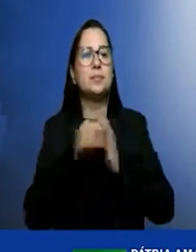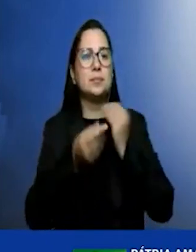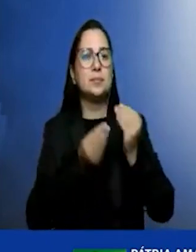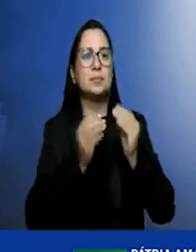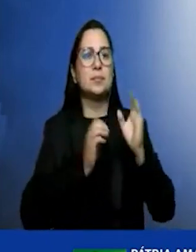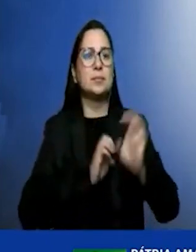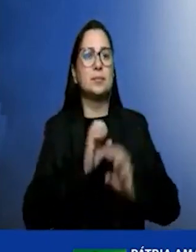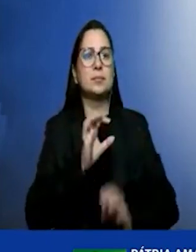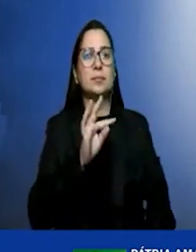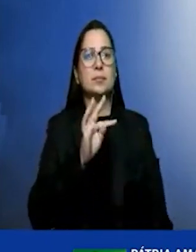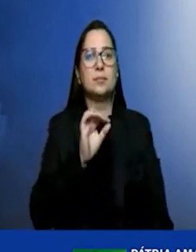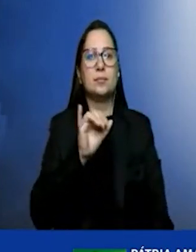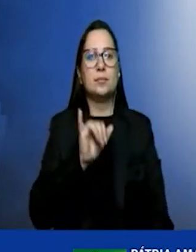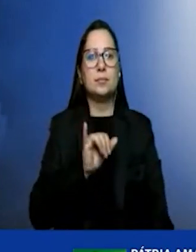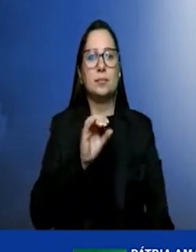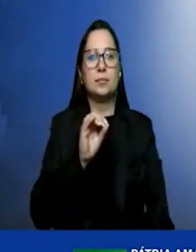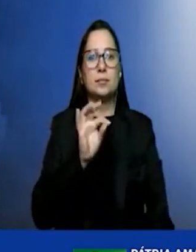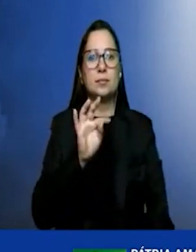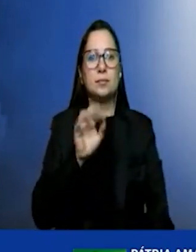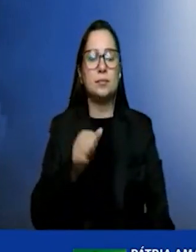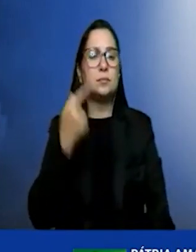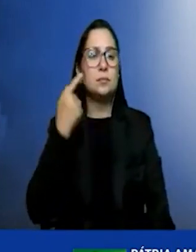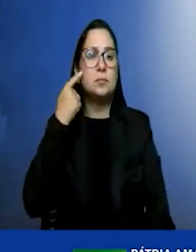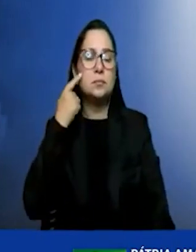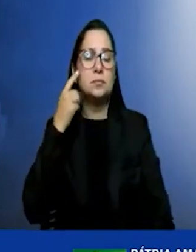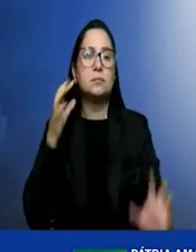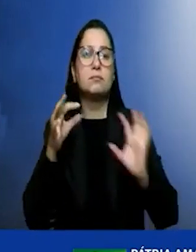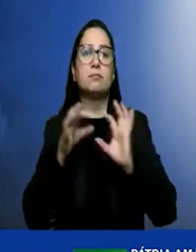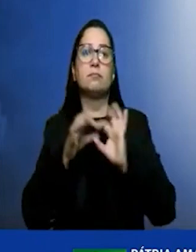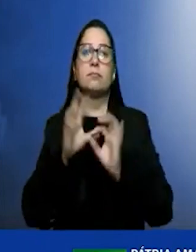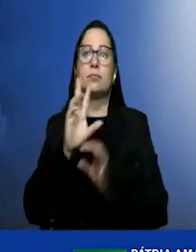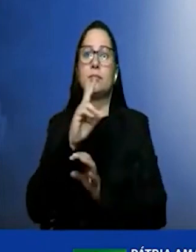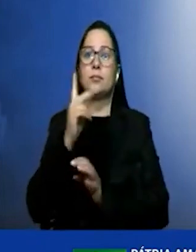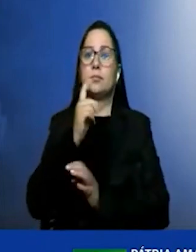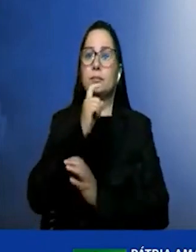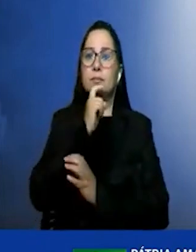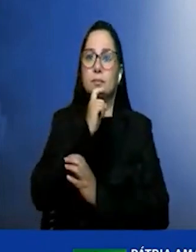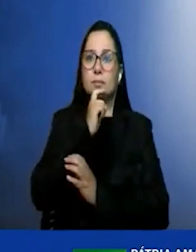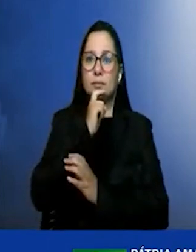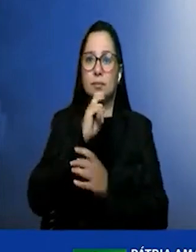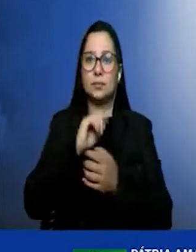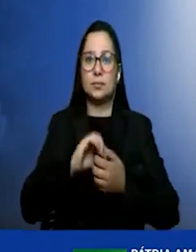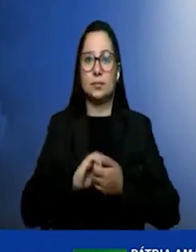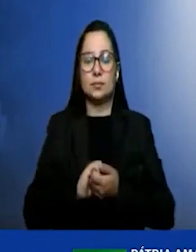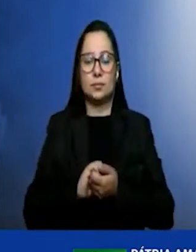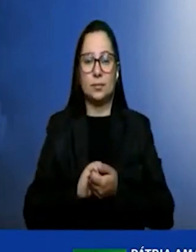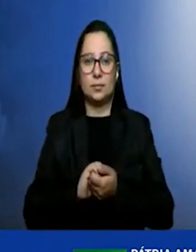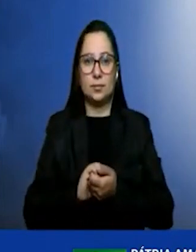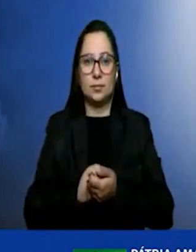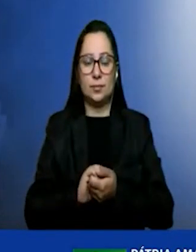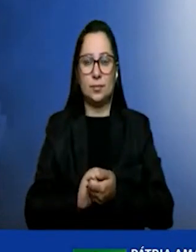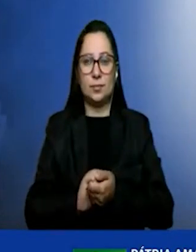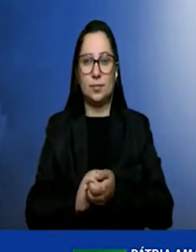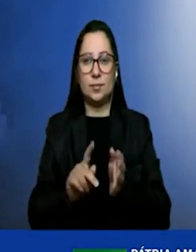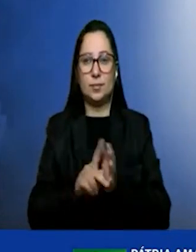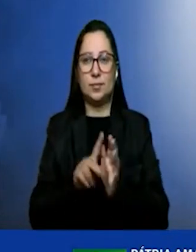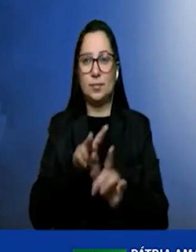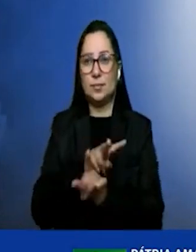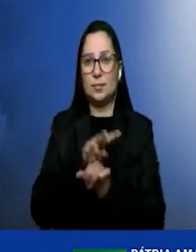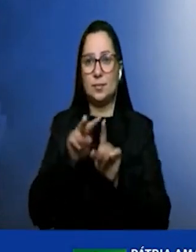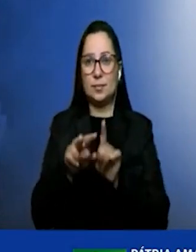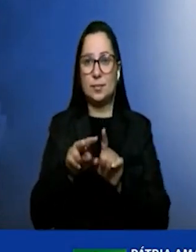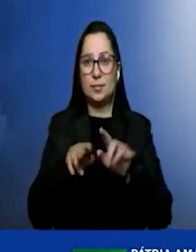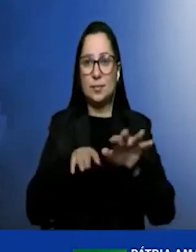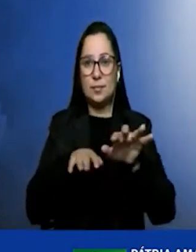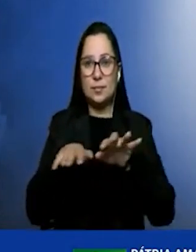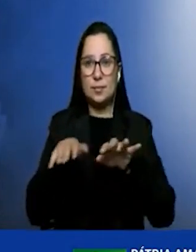perspectiva do hidrogênio verde? O que é que a Toyota enxerga dentro da perspectiva da dinâmica da economia brasileira?